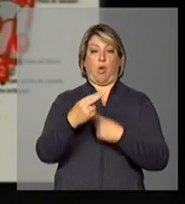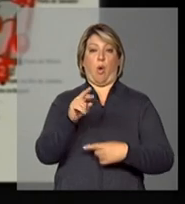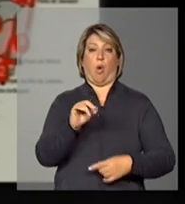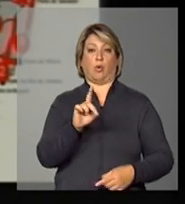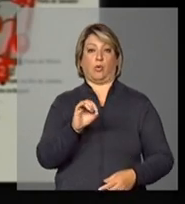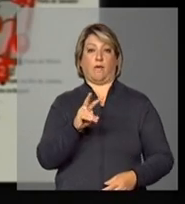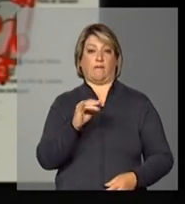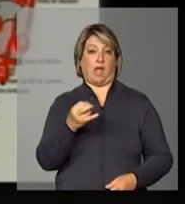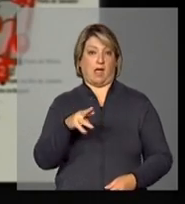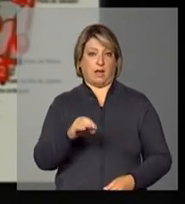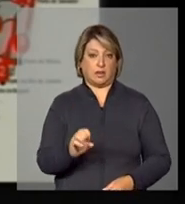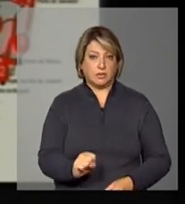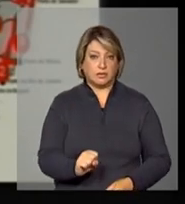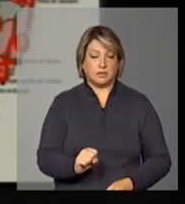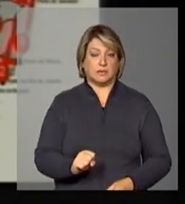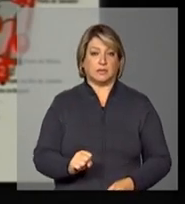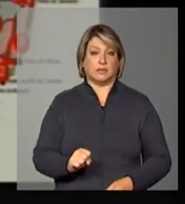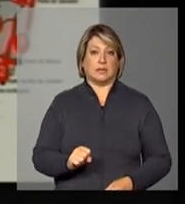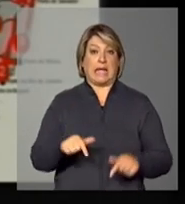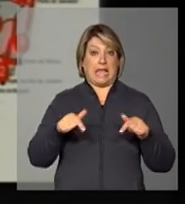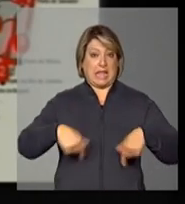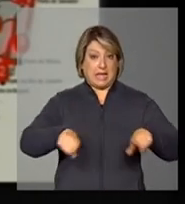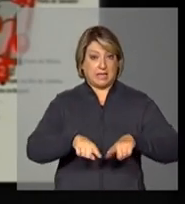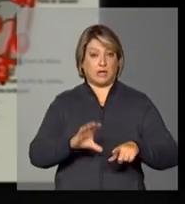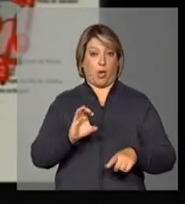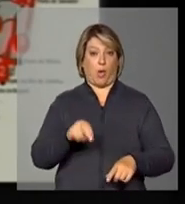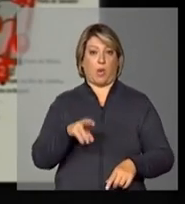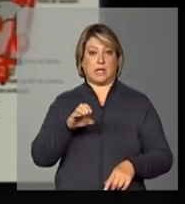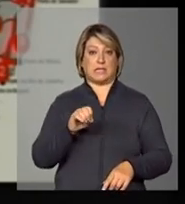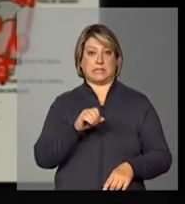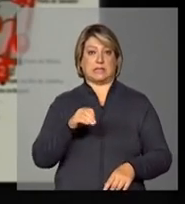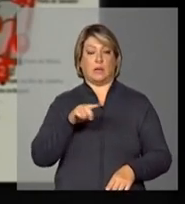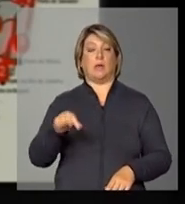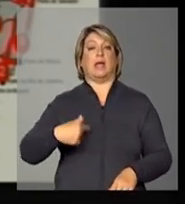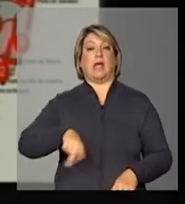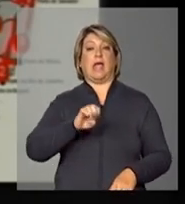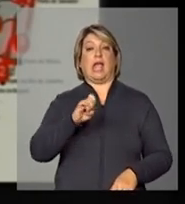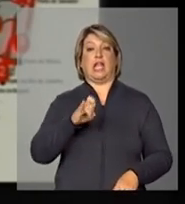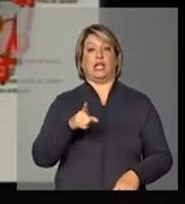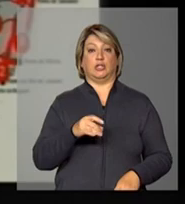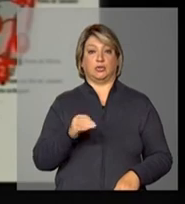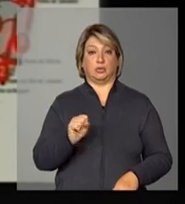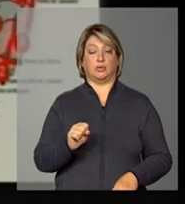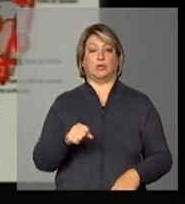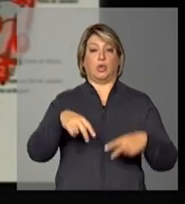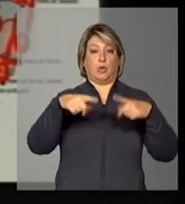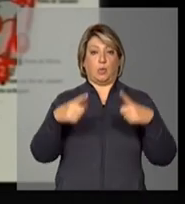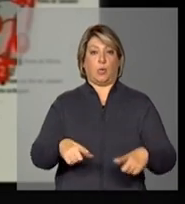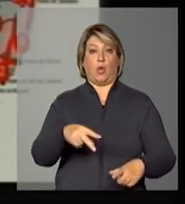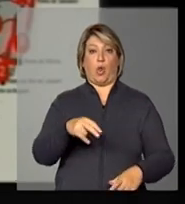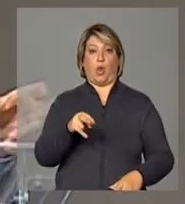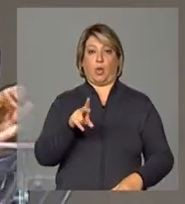note que essas concessões esses eixos no nordeste